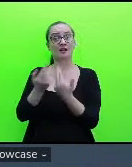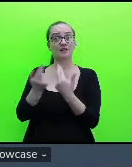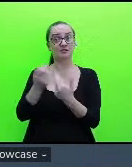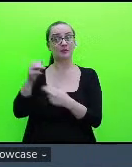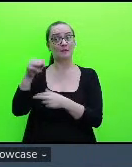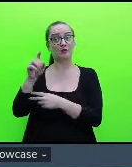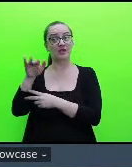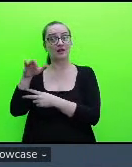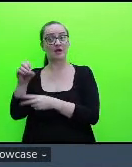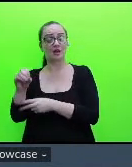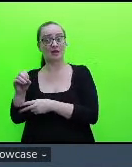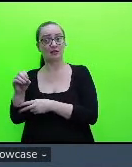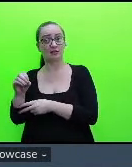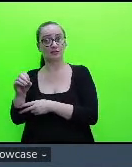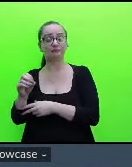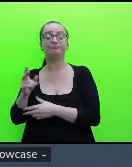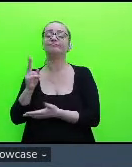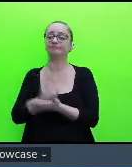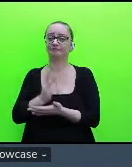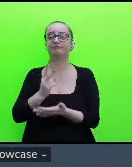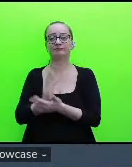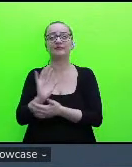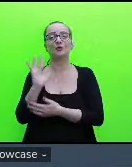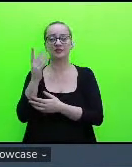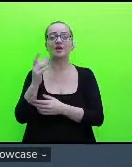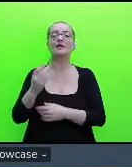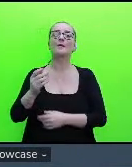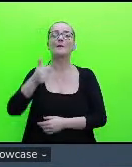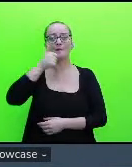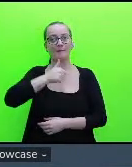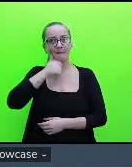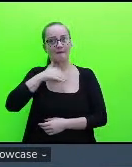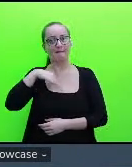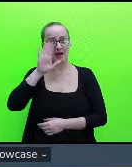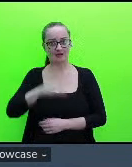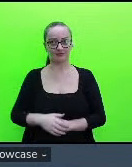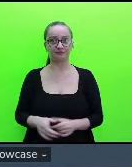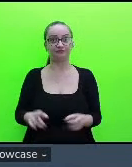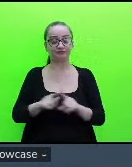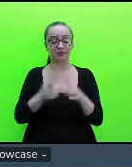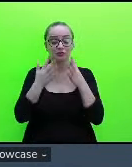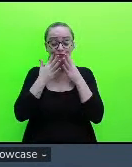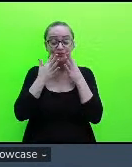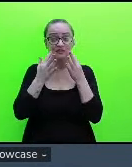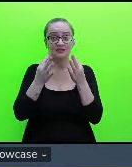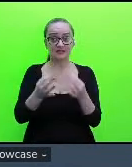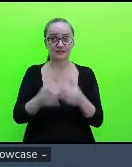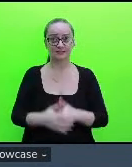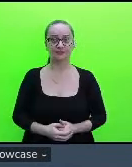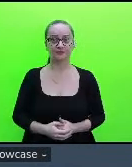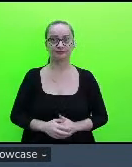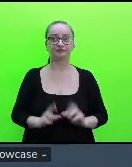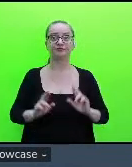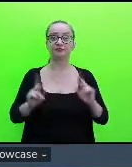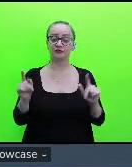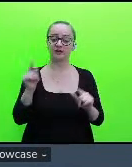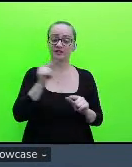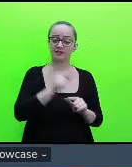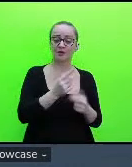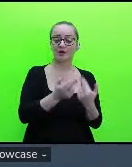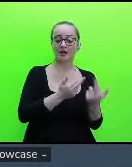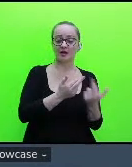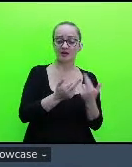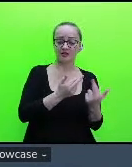foram bem frequentes entre mulheres e também chama a atenção a diferença entre as correlações